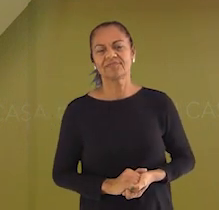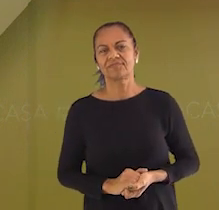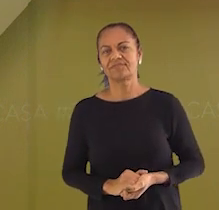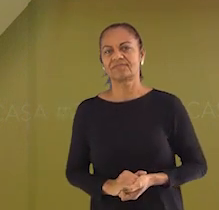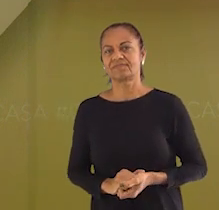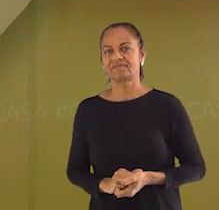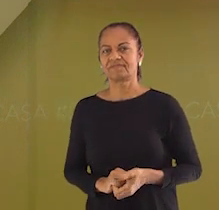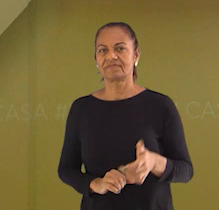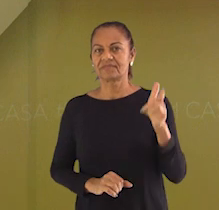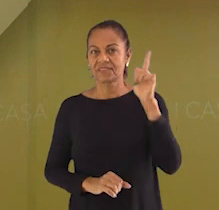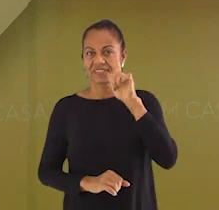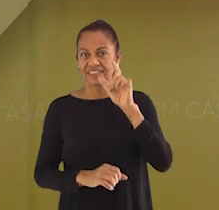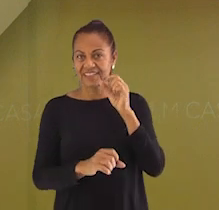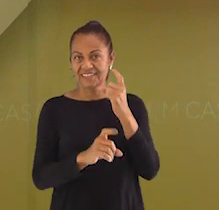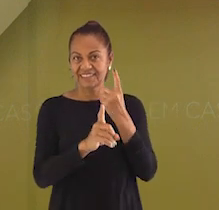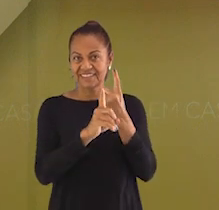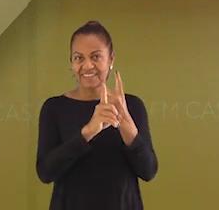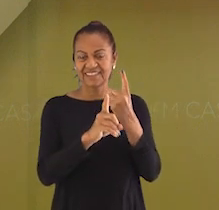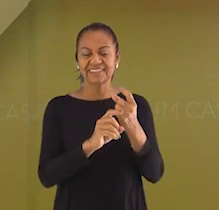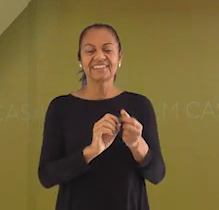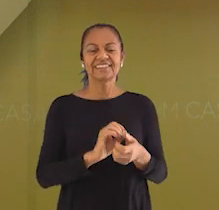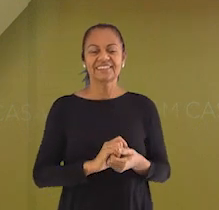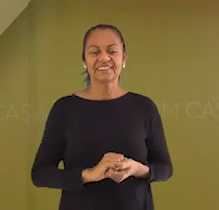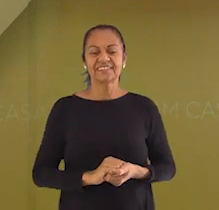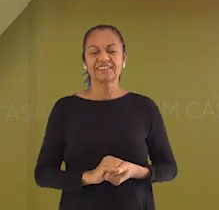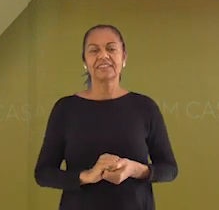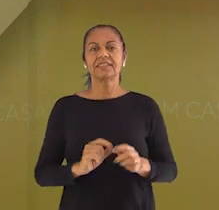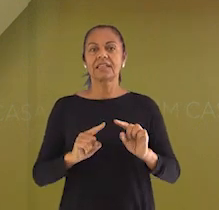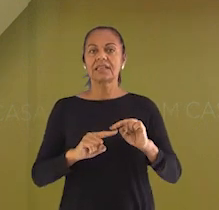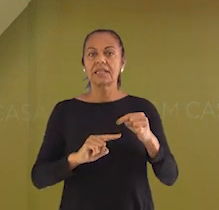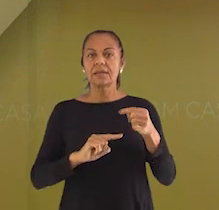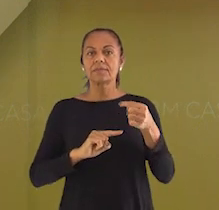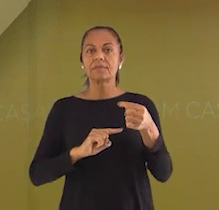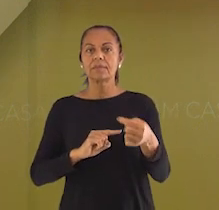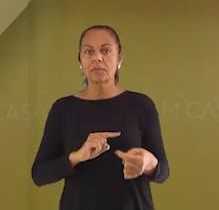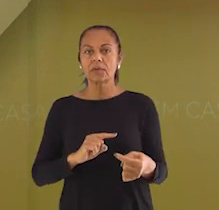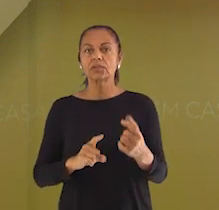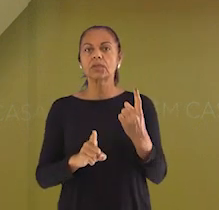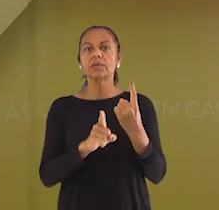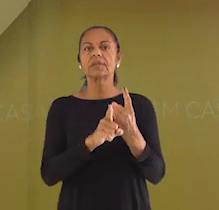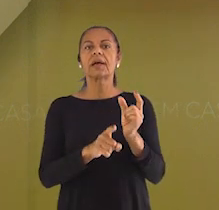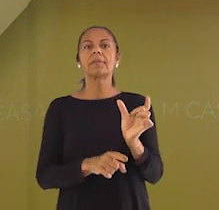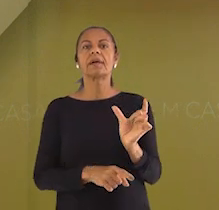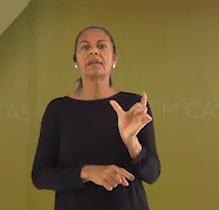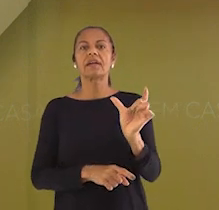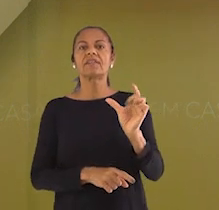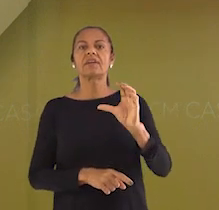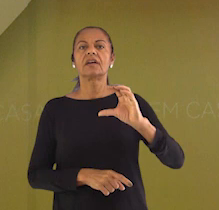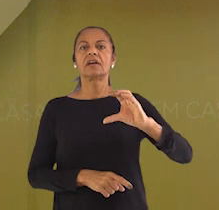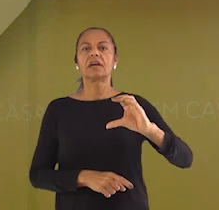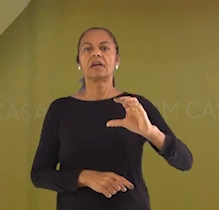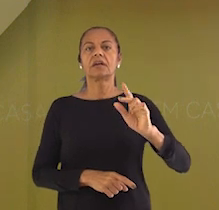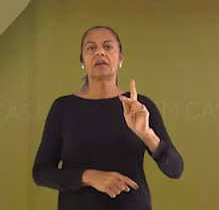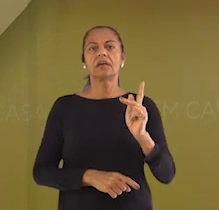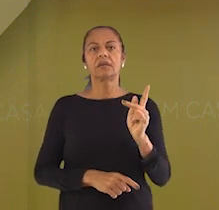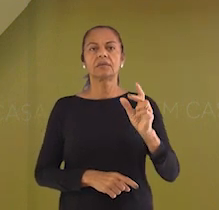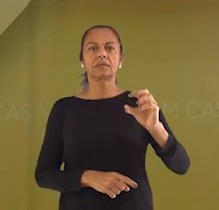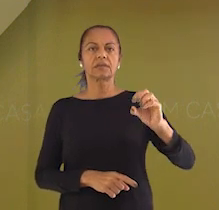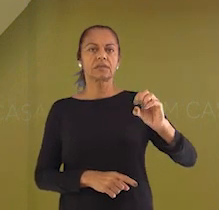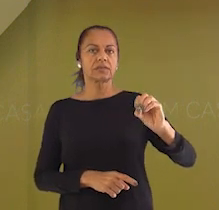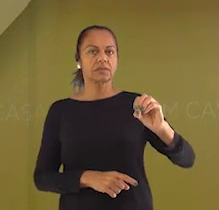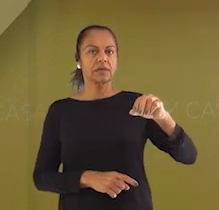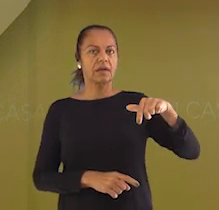Conseguiram achar? Aqui é a palavra luz. Depois, a gente vai encontrar a palavra choque. Vamos procurar.